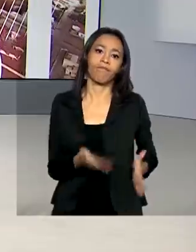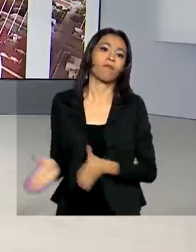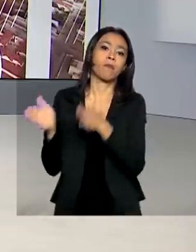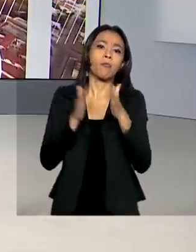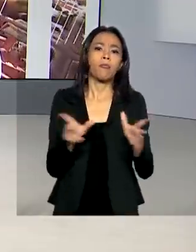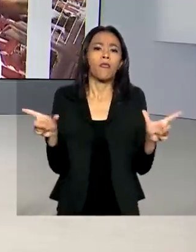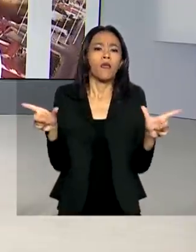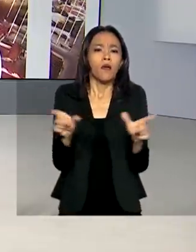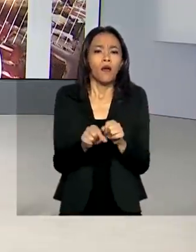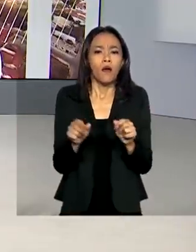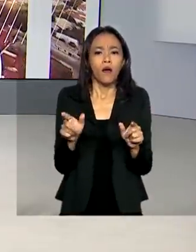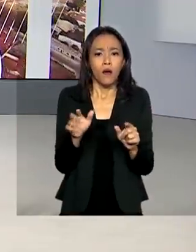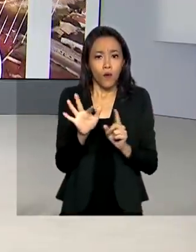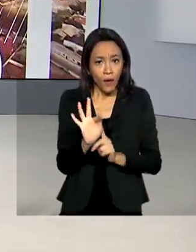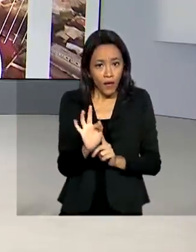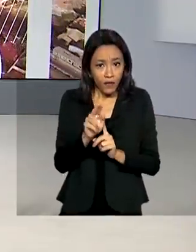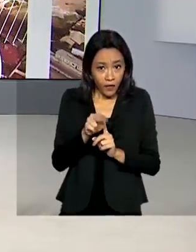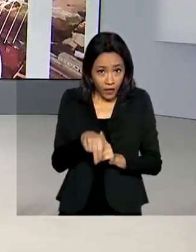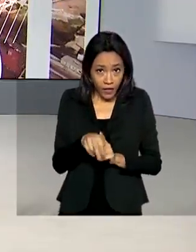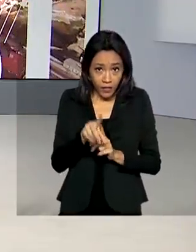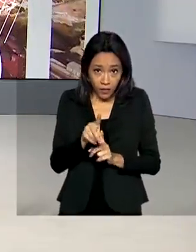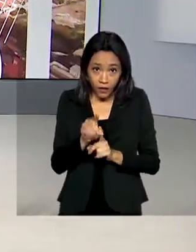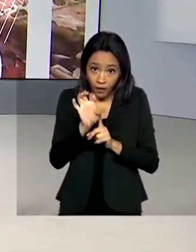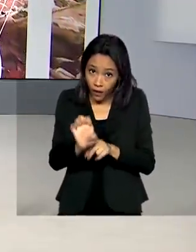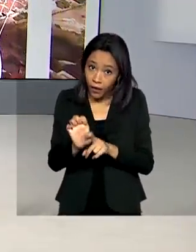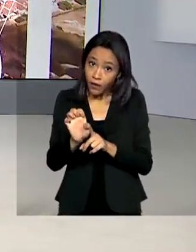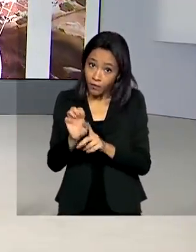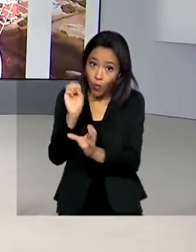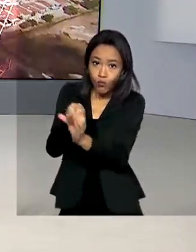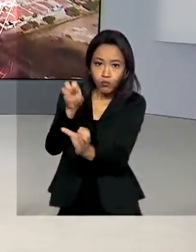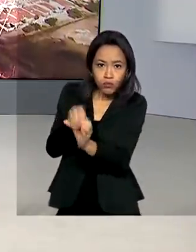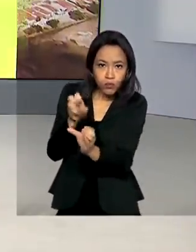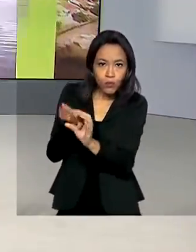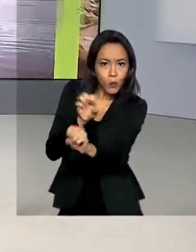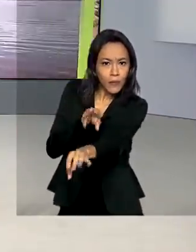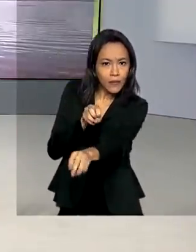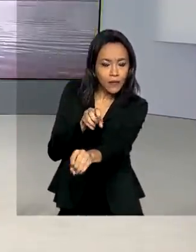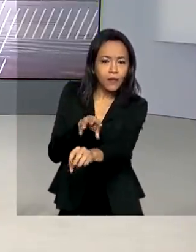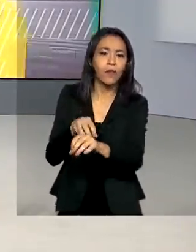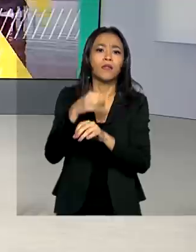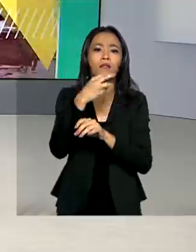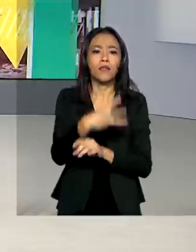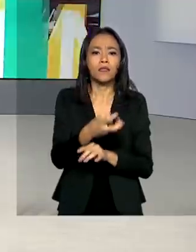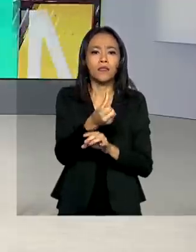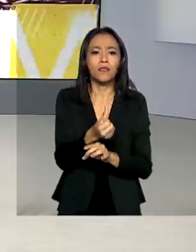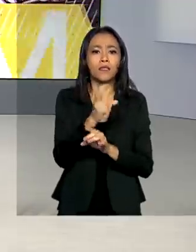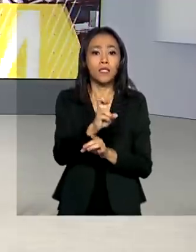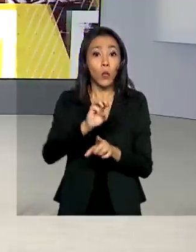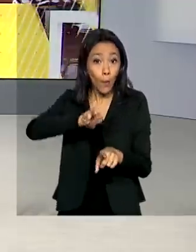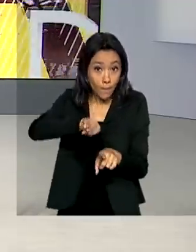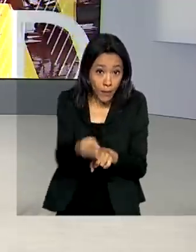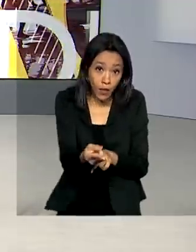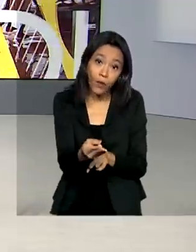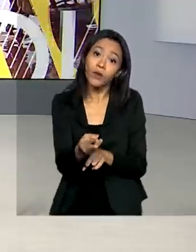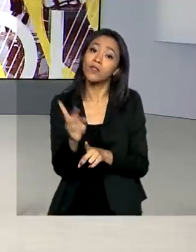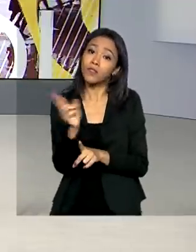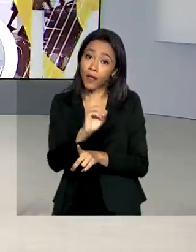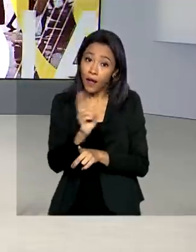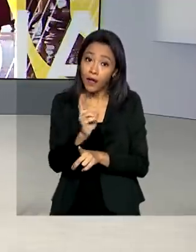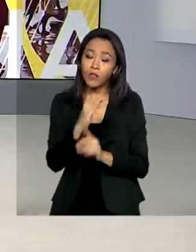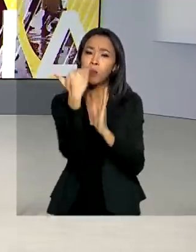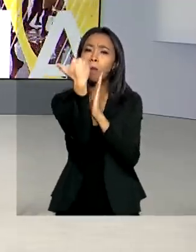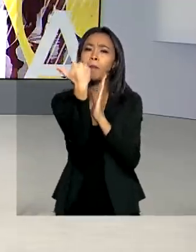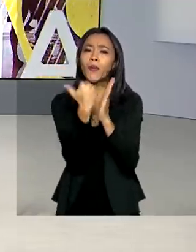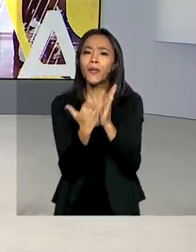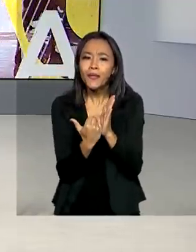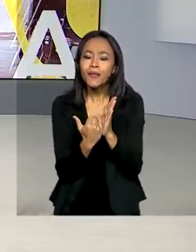de Desenvolvimento da Educação antecipou o repasse de cerca de 365 milhões de reais do Programa Nacional de